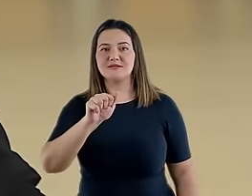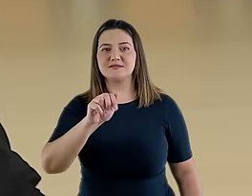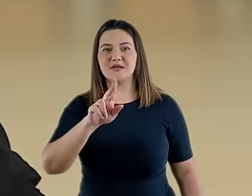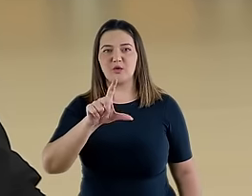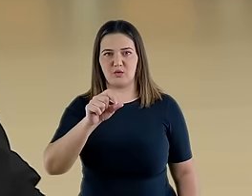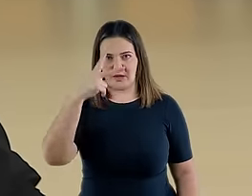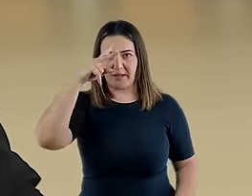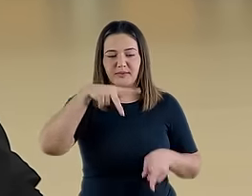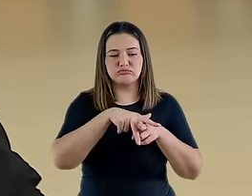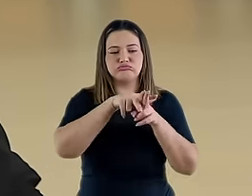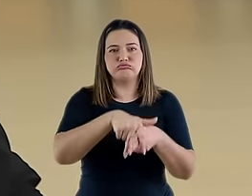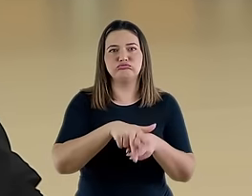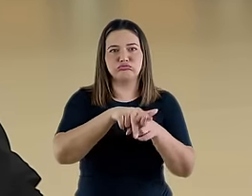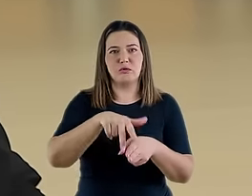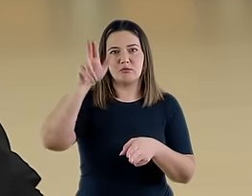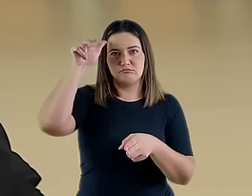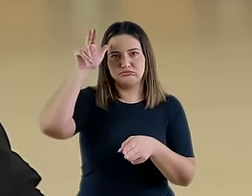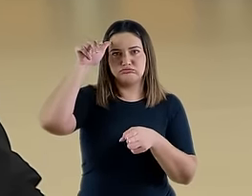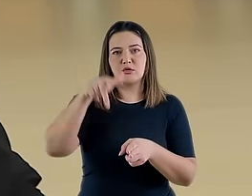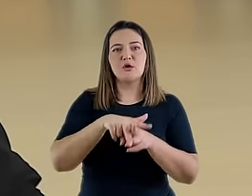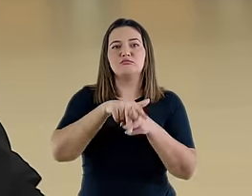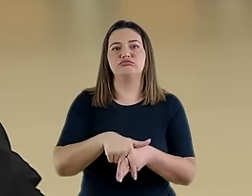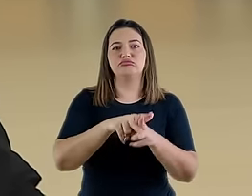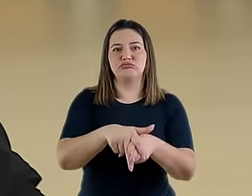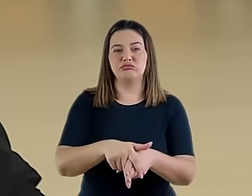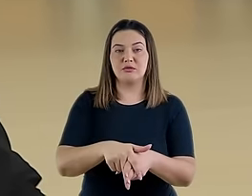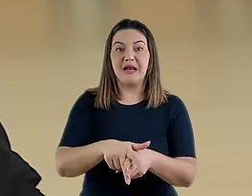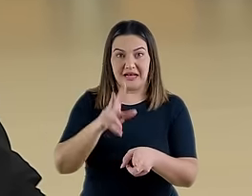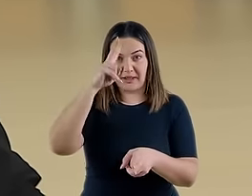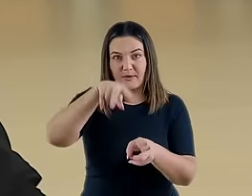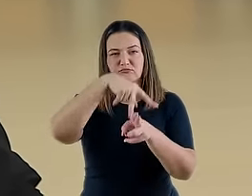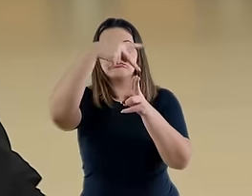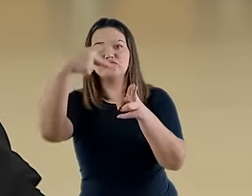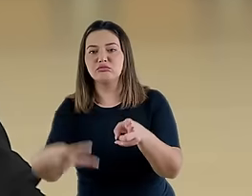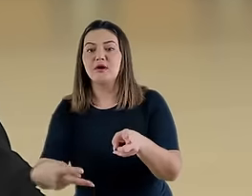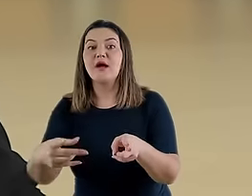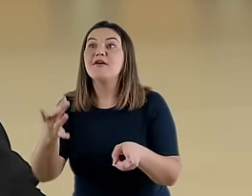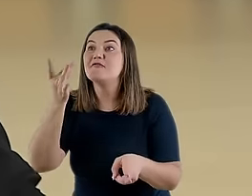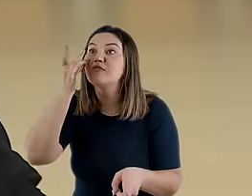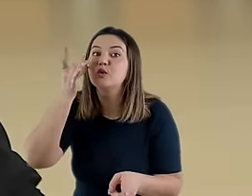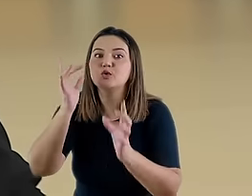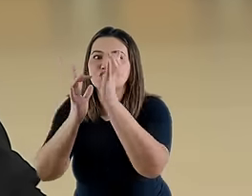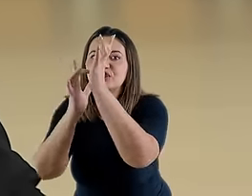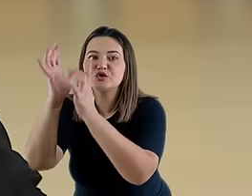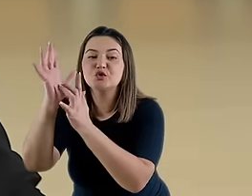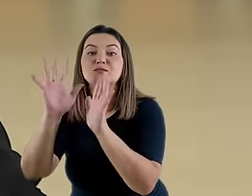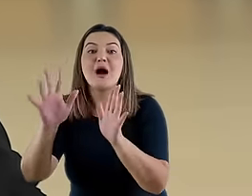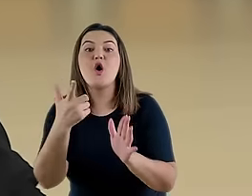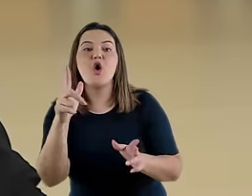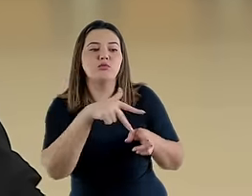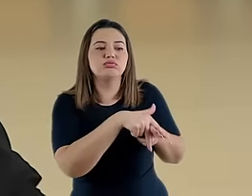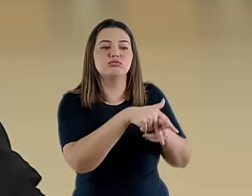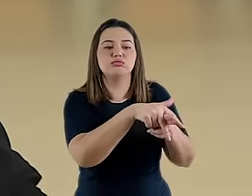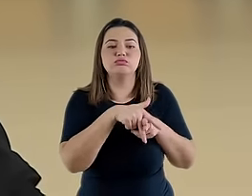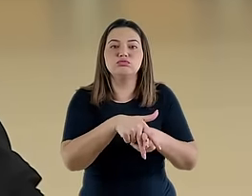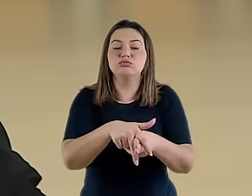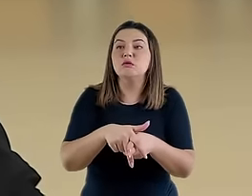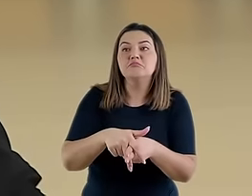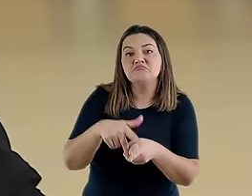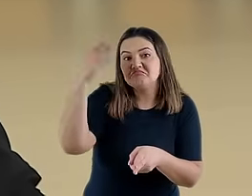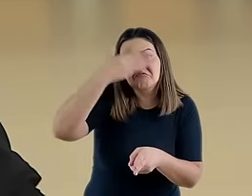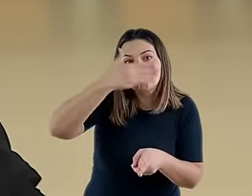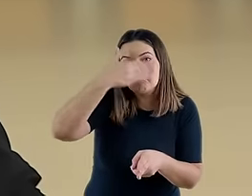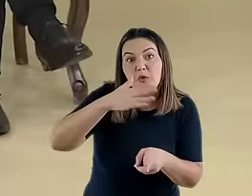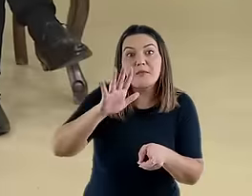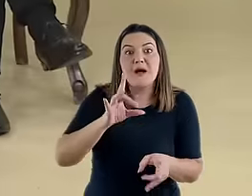caminho para Damasco, quando ele viu a Jesus, Atos 9, versículo 7, e os seus companheiros ficaram espantados e com grande